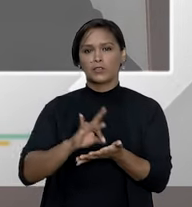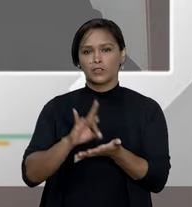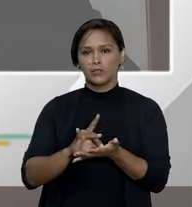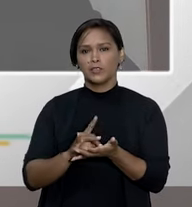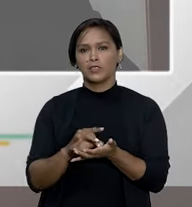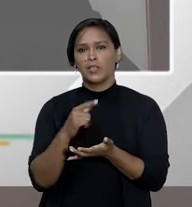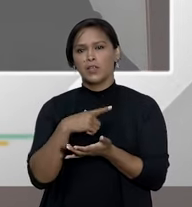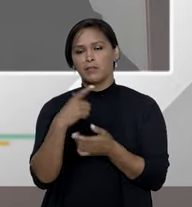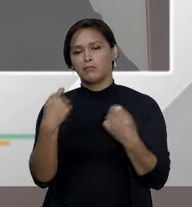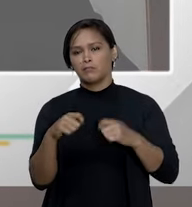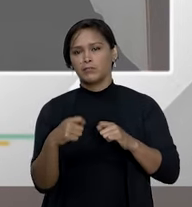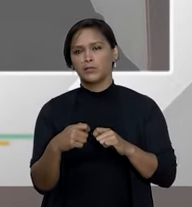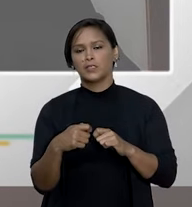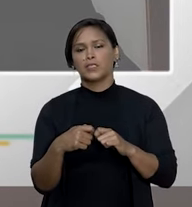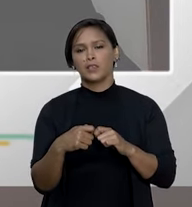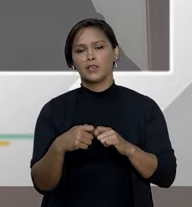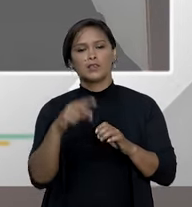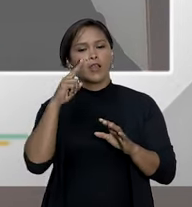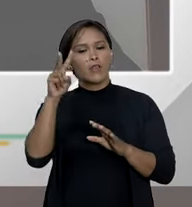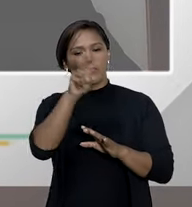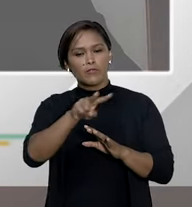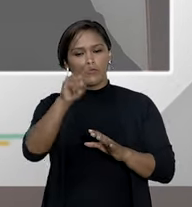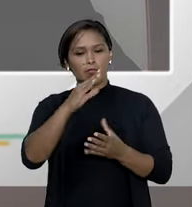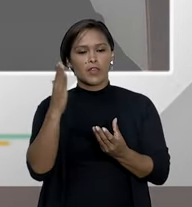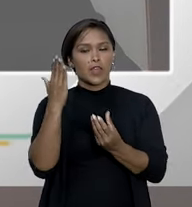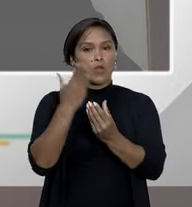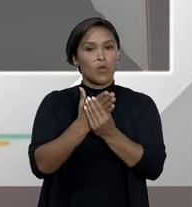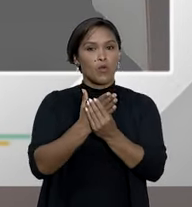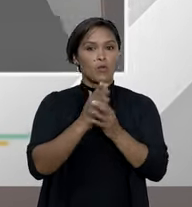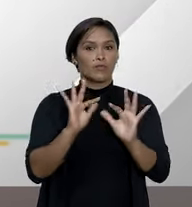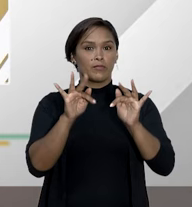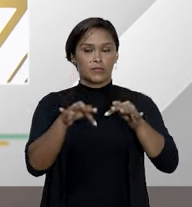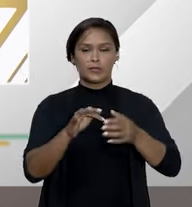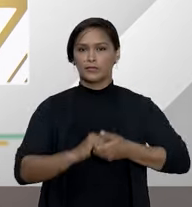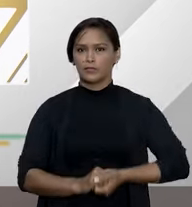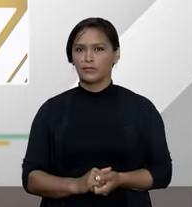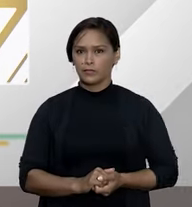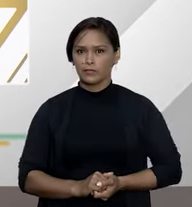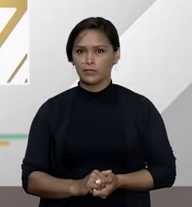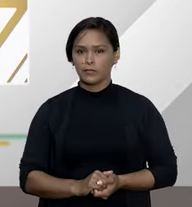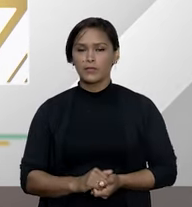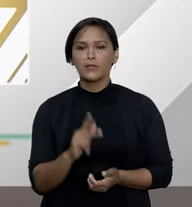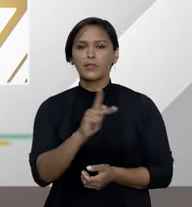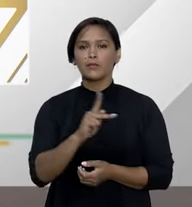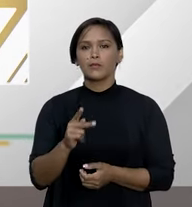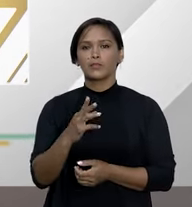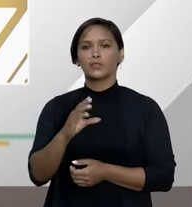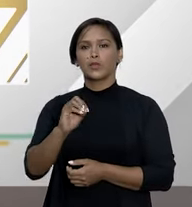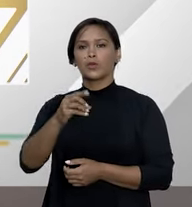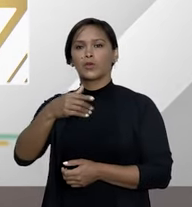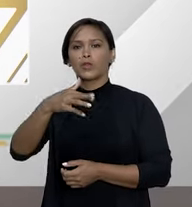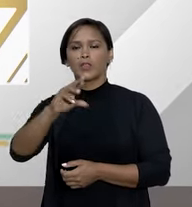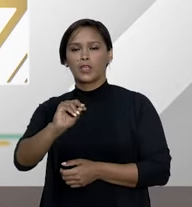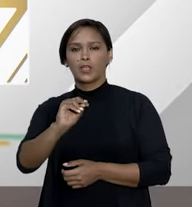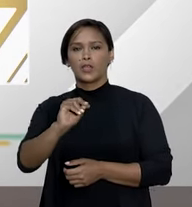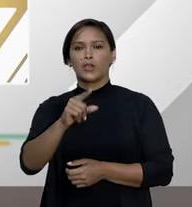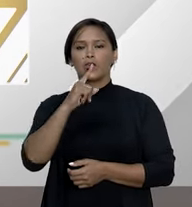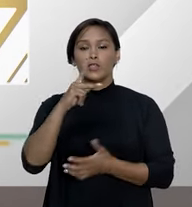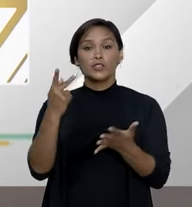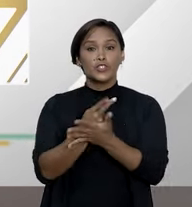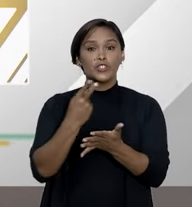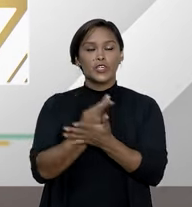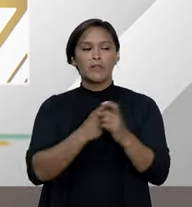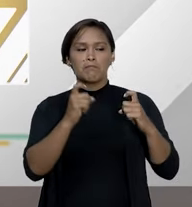também é preciso ver o caso concreto Professor Rodrigo e nos casos de erro